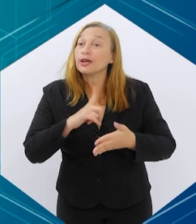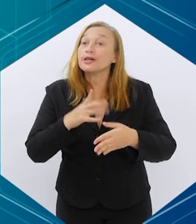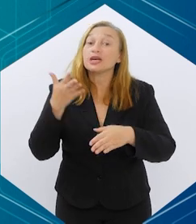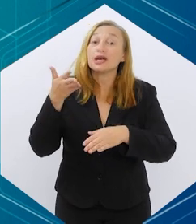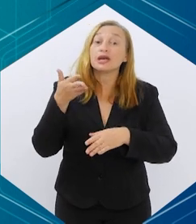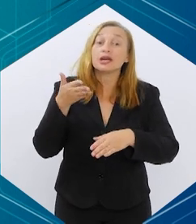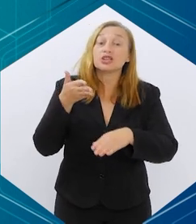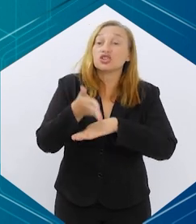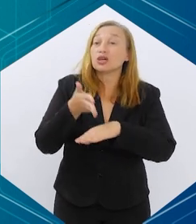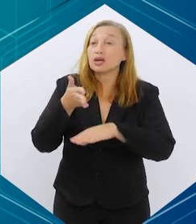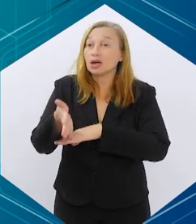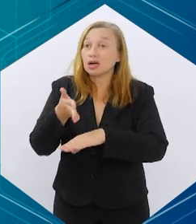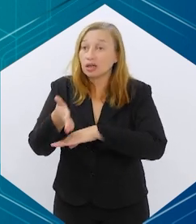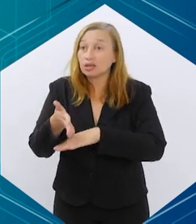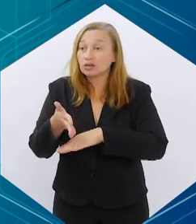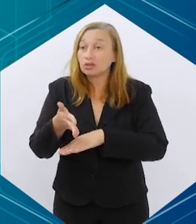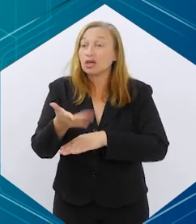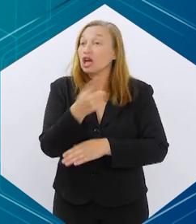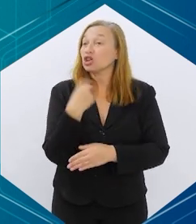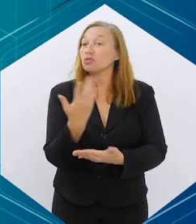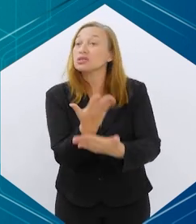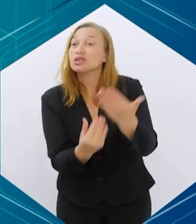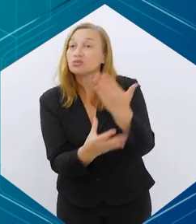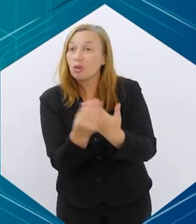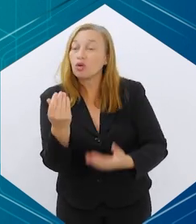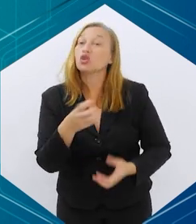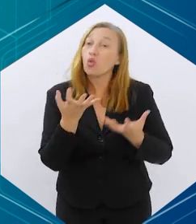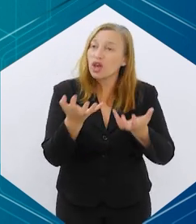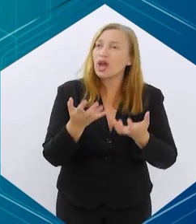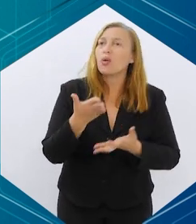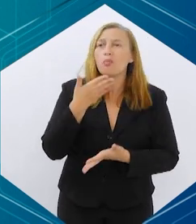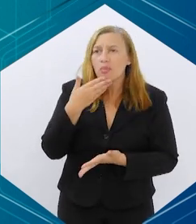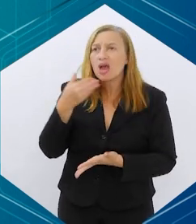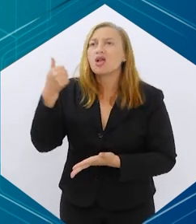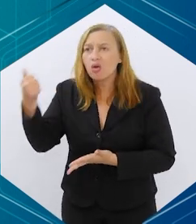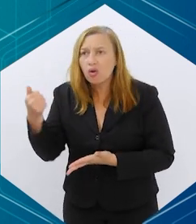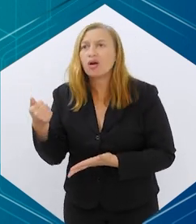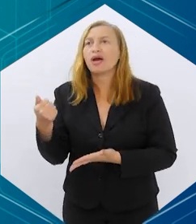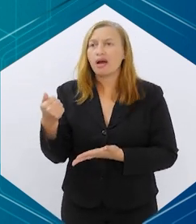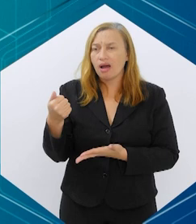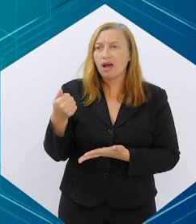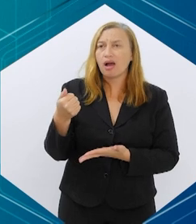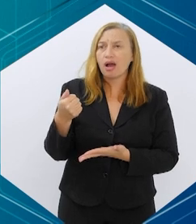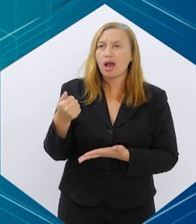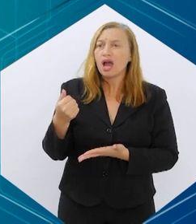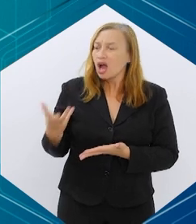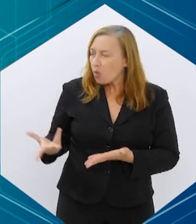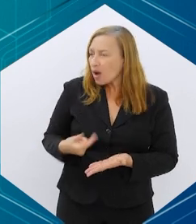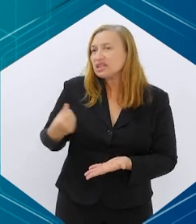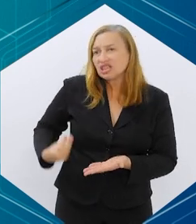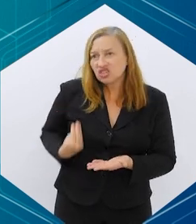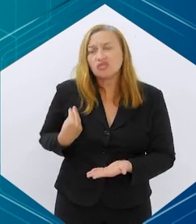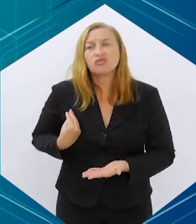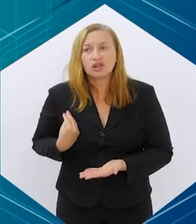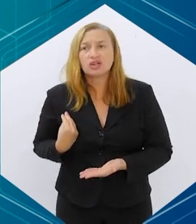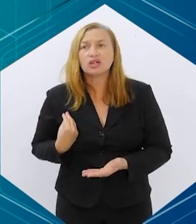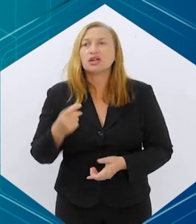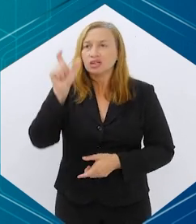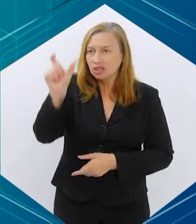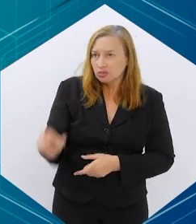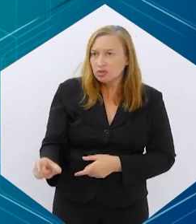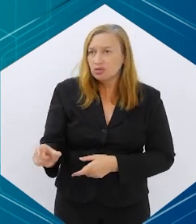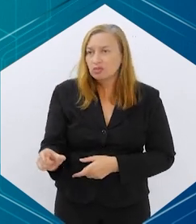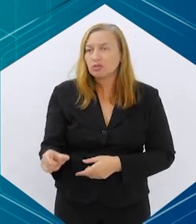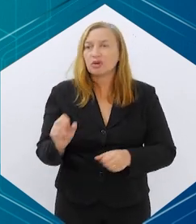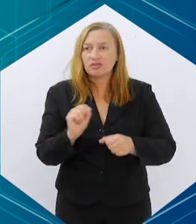chegando aí ao nosso alcance para melhorar absurdamente a qualidade de vida do paciente com